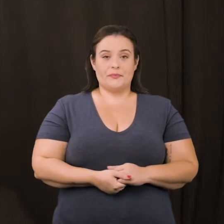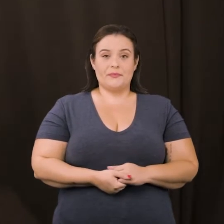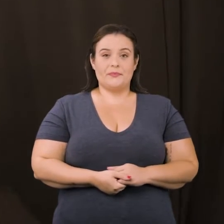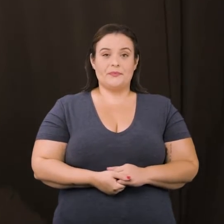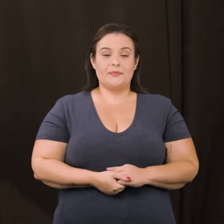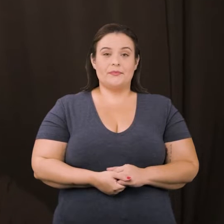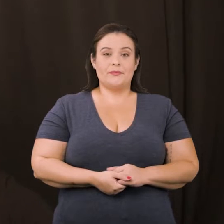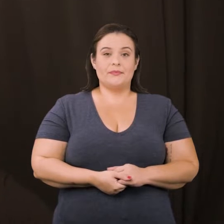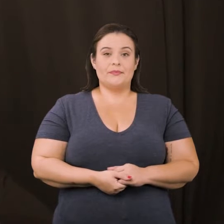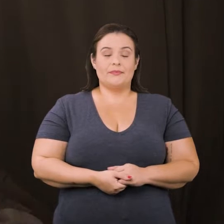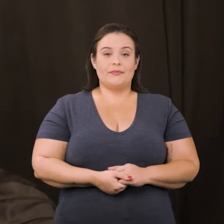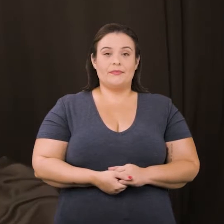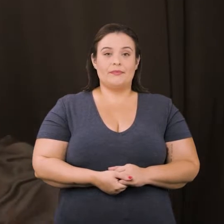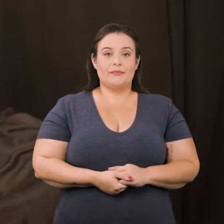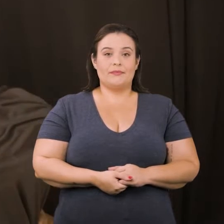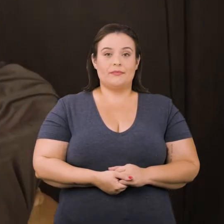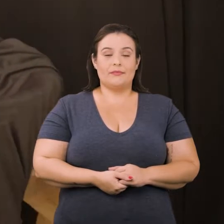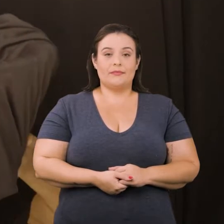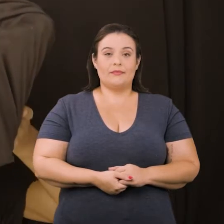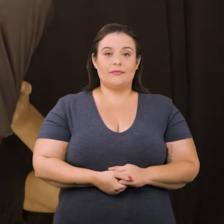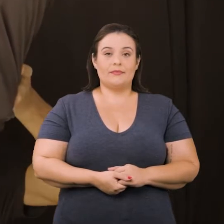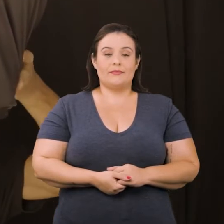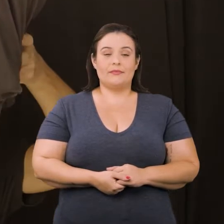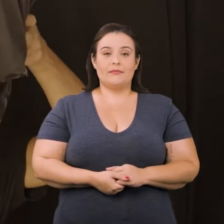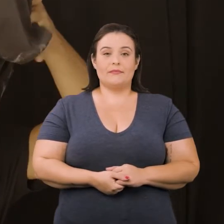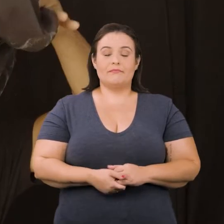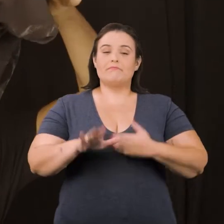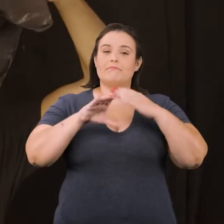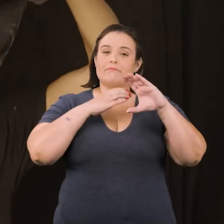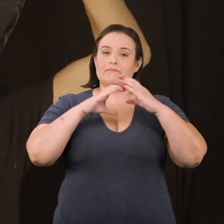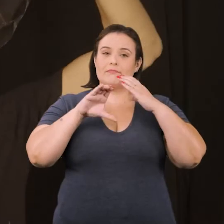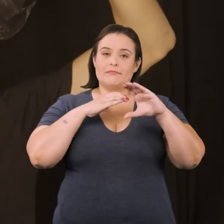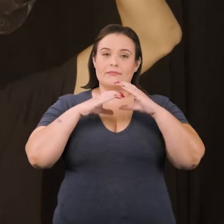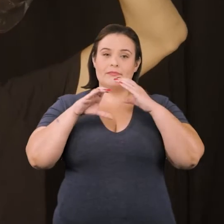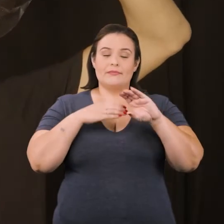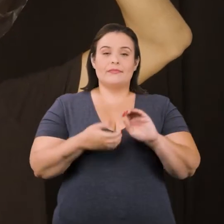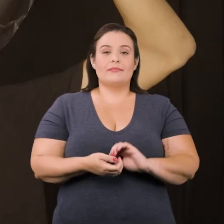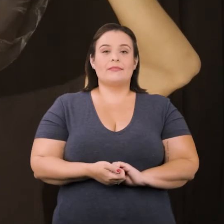da cortina preta, Fábio se ergue, segurando um cesto envolto em um pano preto, que ergue sobre sua cabeça.